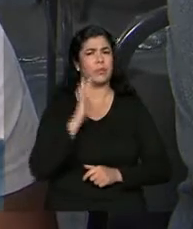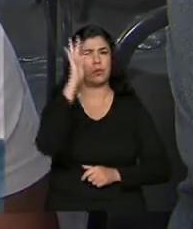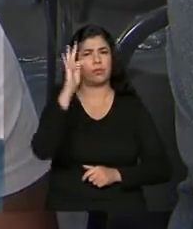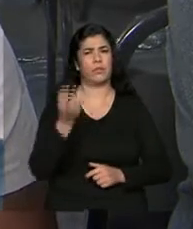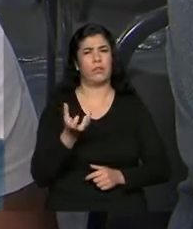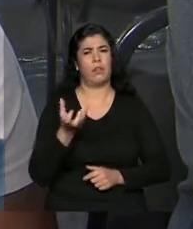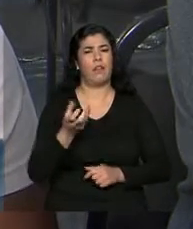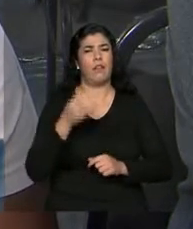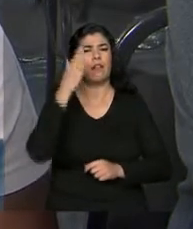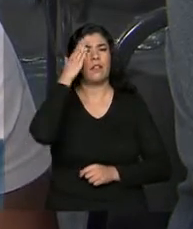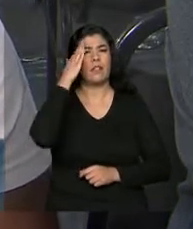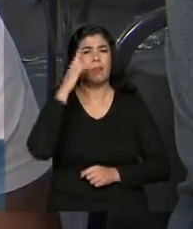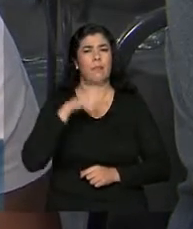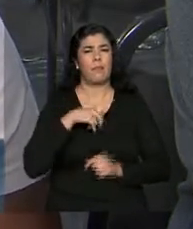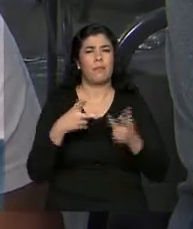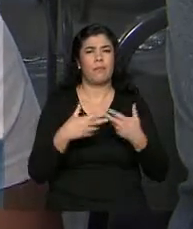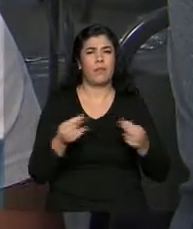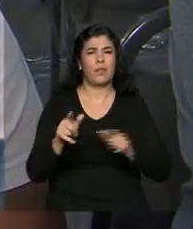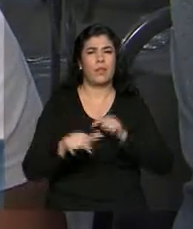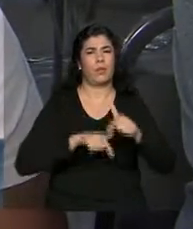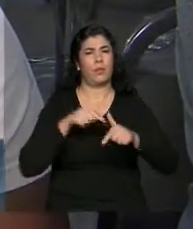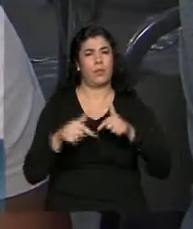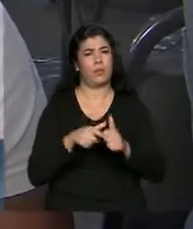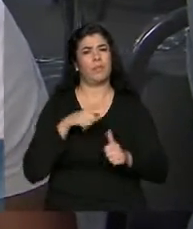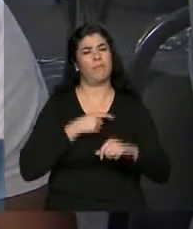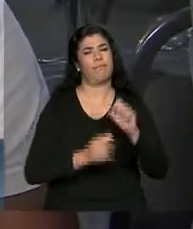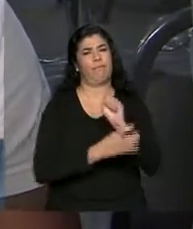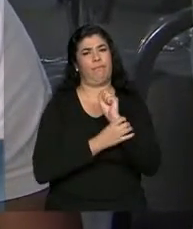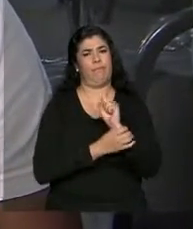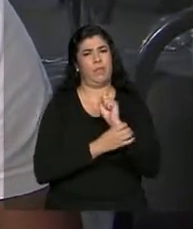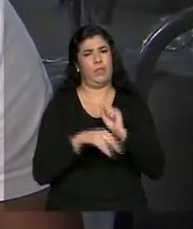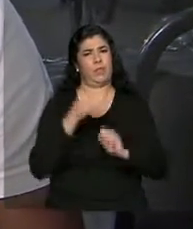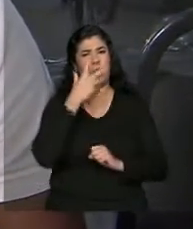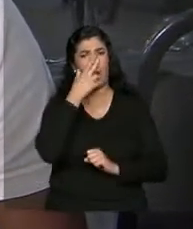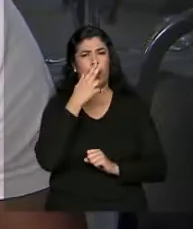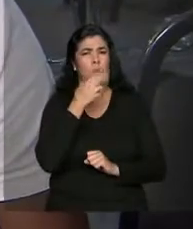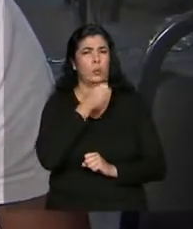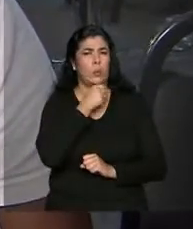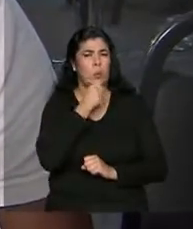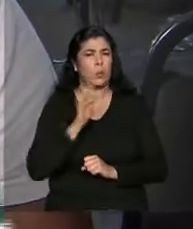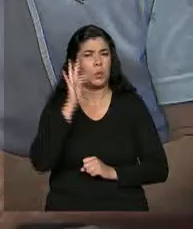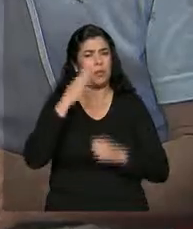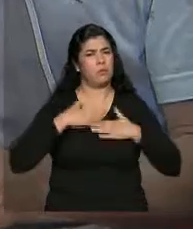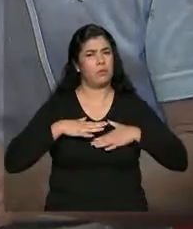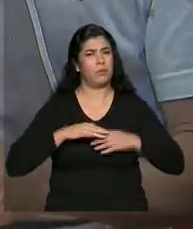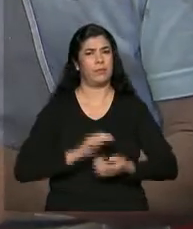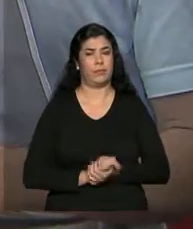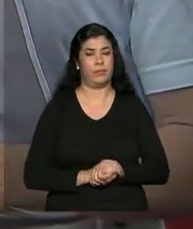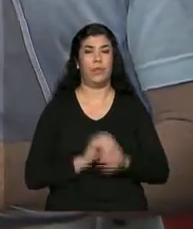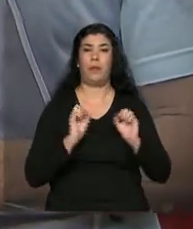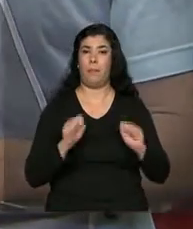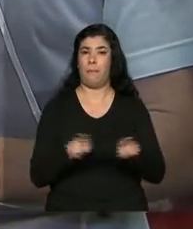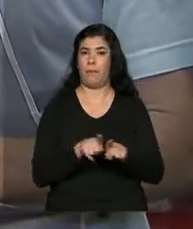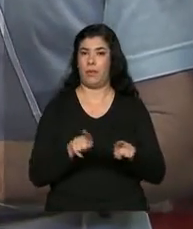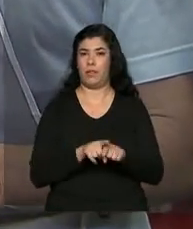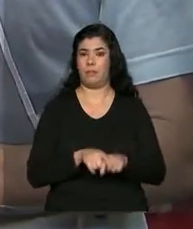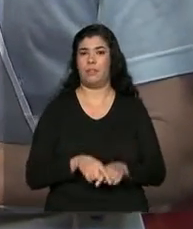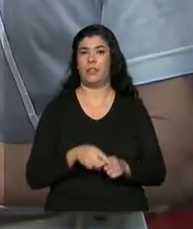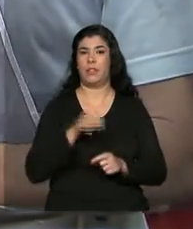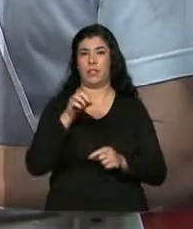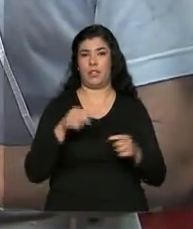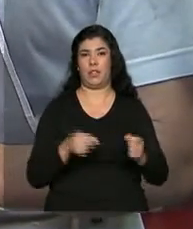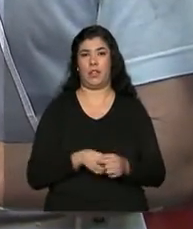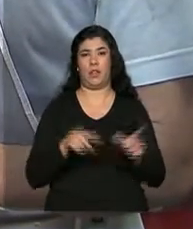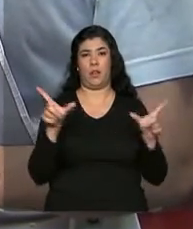Aí com a garantiazinha já, você trabalhando para ter essa garantia, eu acho que você envelhece com mais tranquilidade. Pode ser um microempreendedor